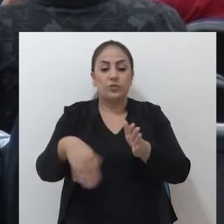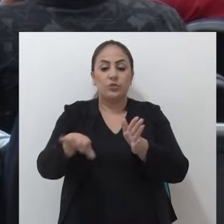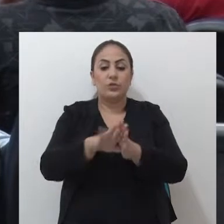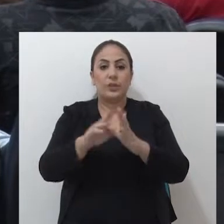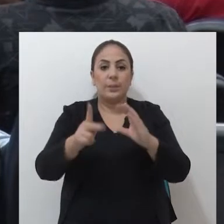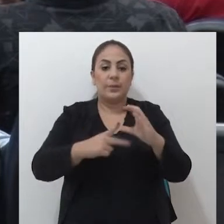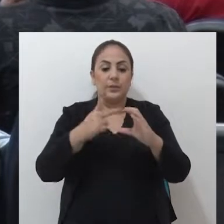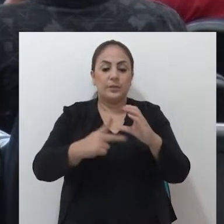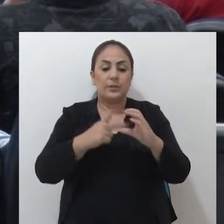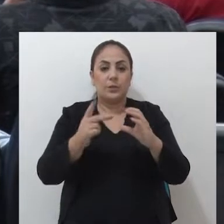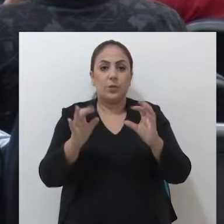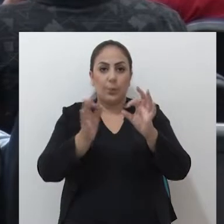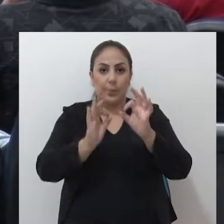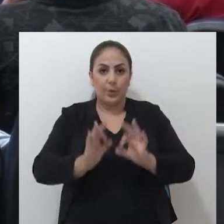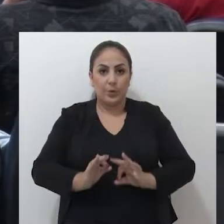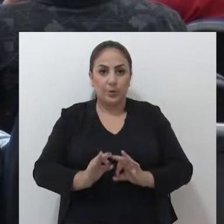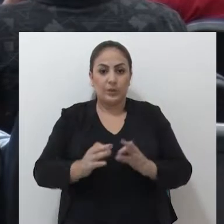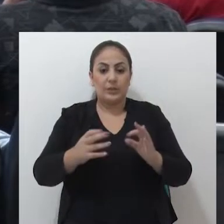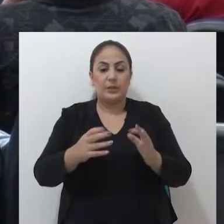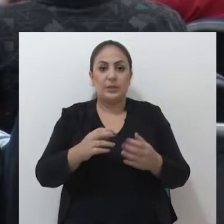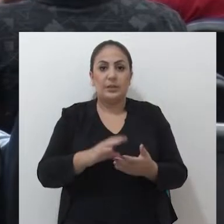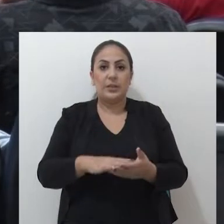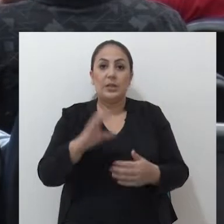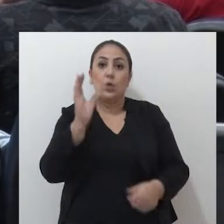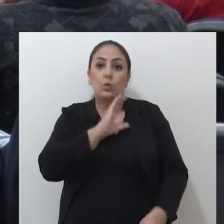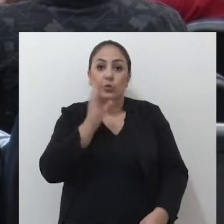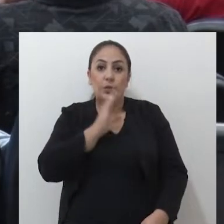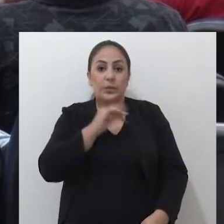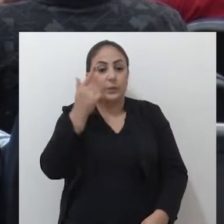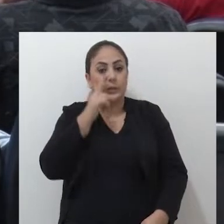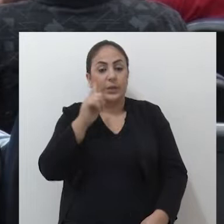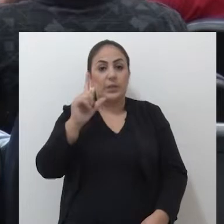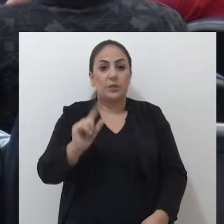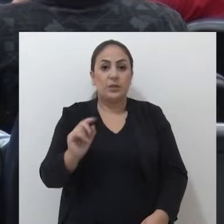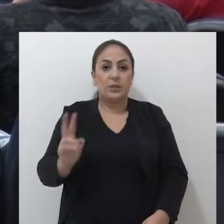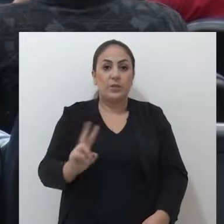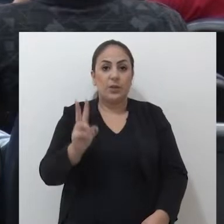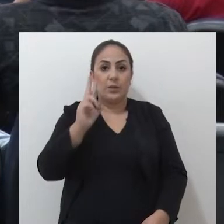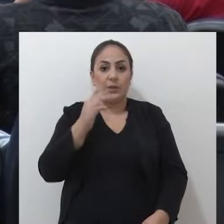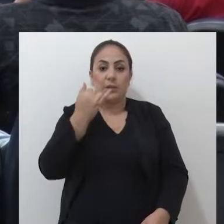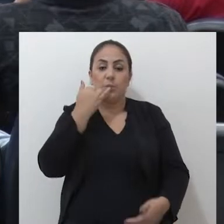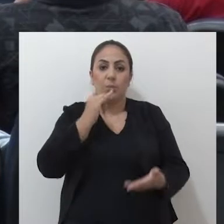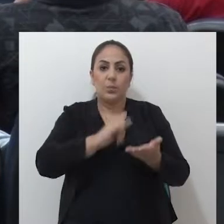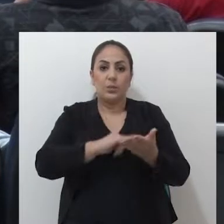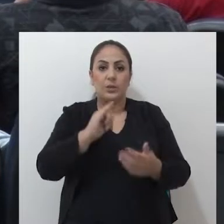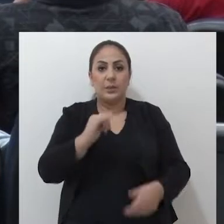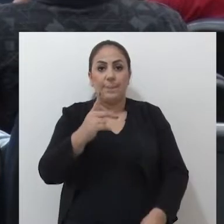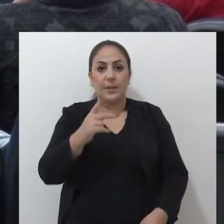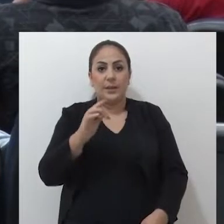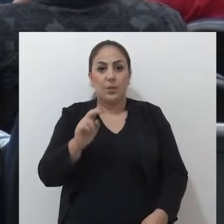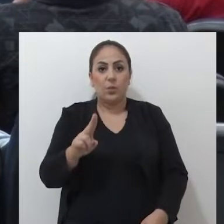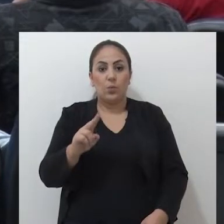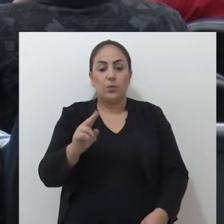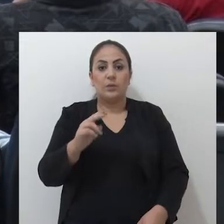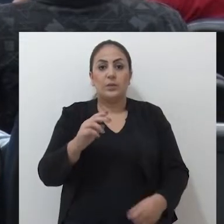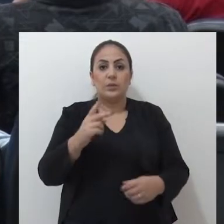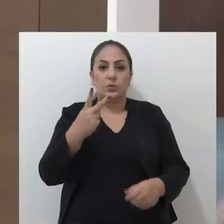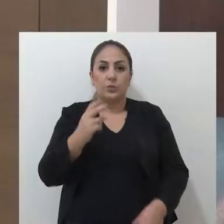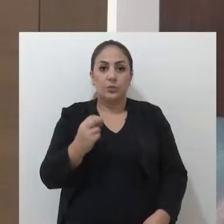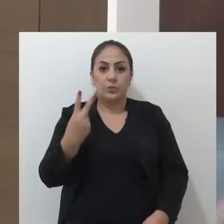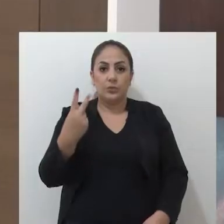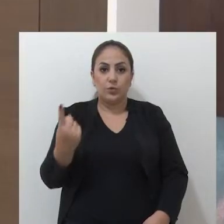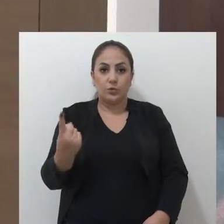chegar à Câmara de Vereadores um projeto em regime de urgência para a redução de valores do IPTU de 2021.